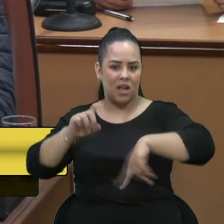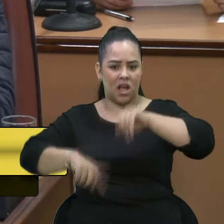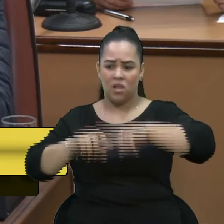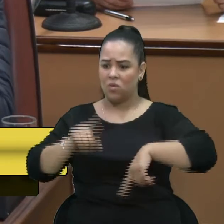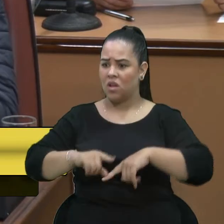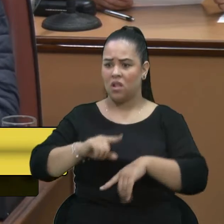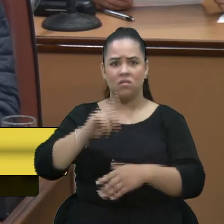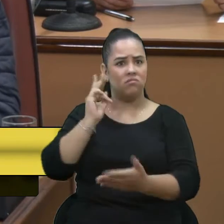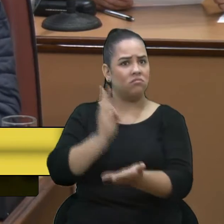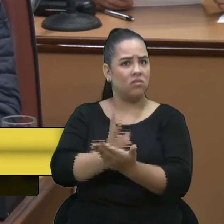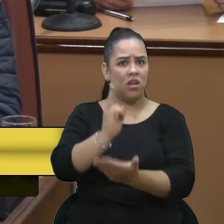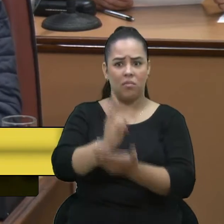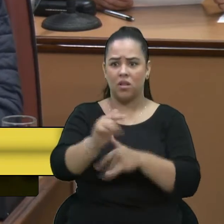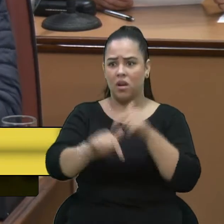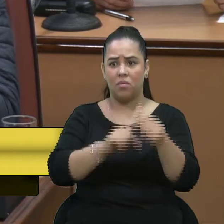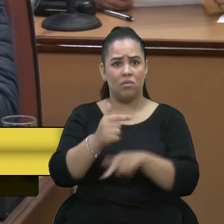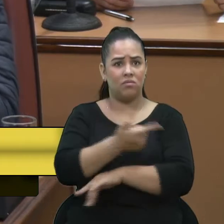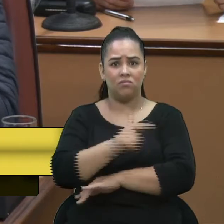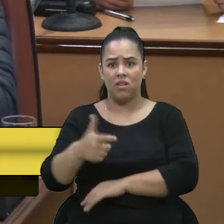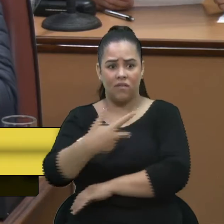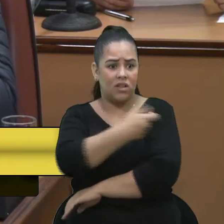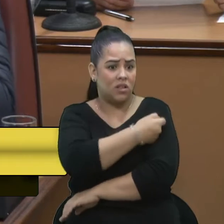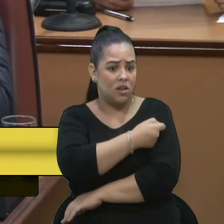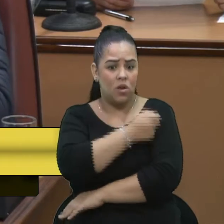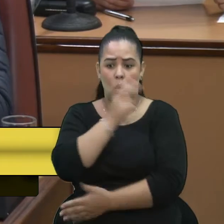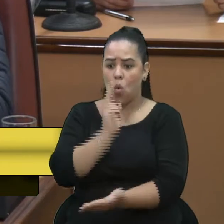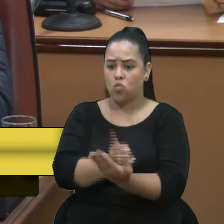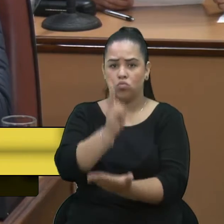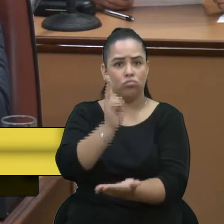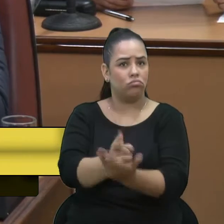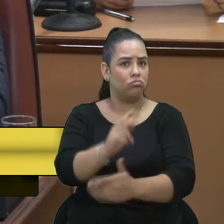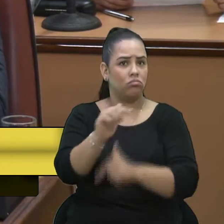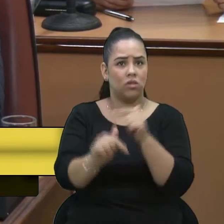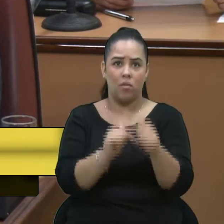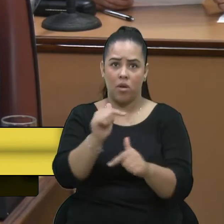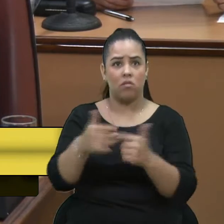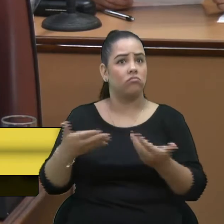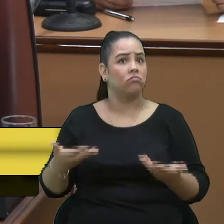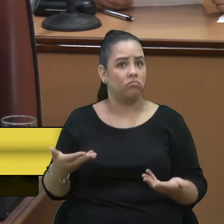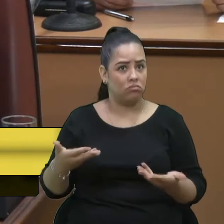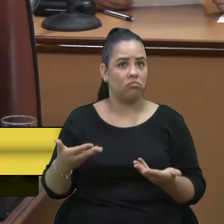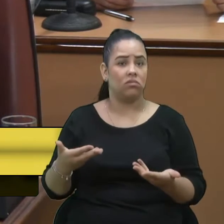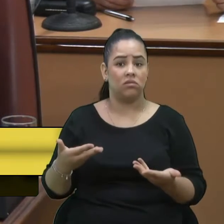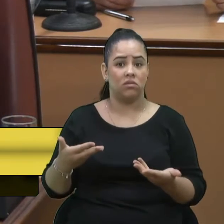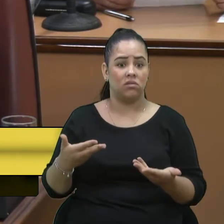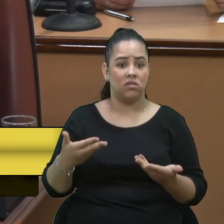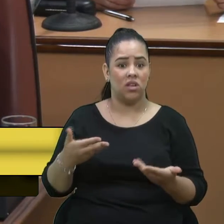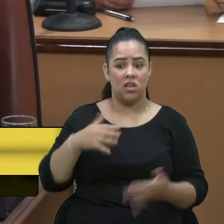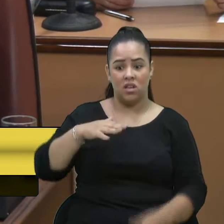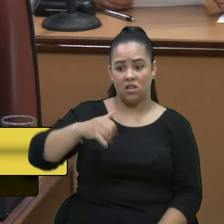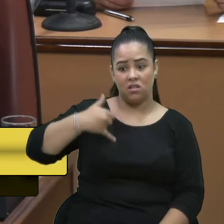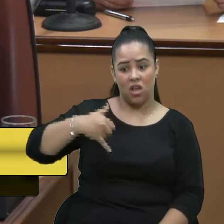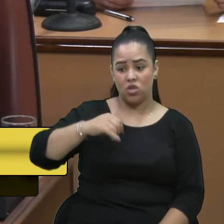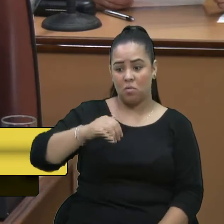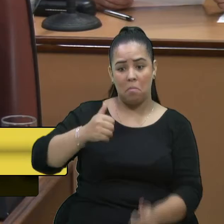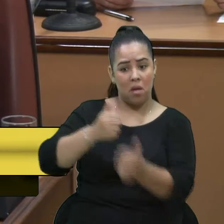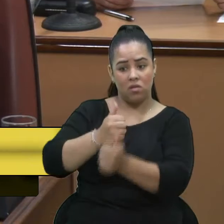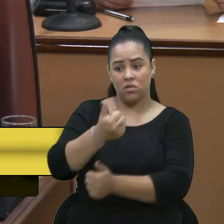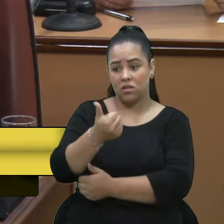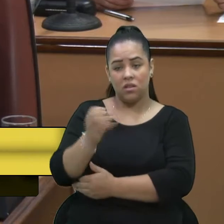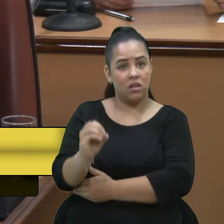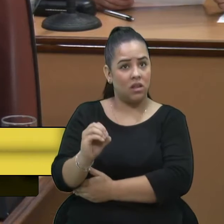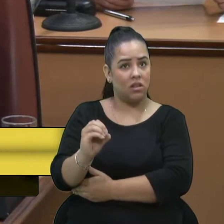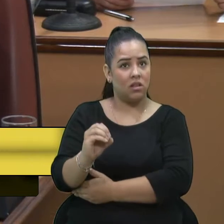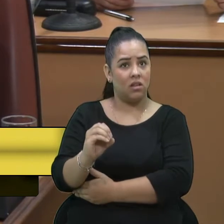trabalhar sem vacina. Então, vacina tem que ser claro aqui, ó, não é o fator determinante para as voltas às aulas, não é o fator